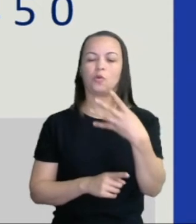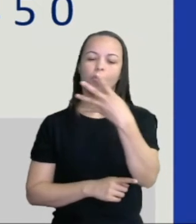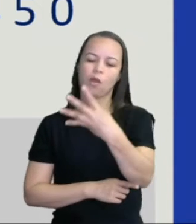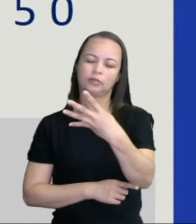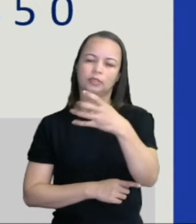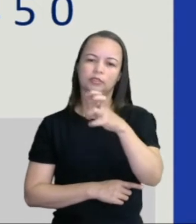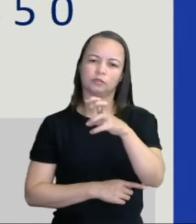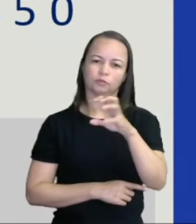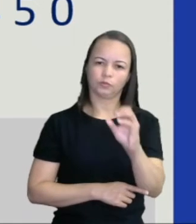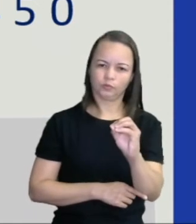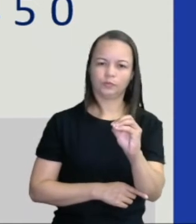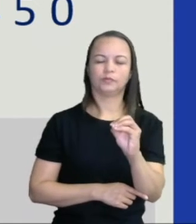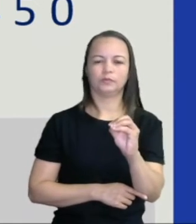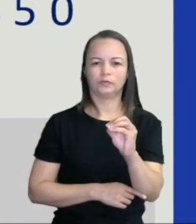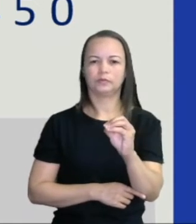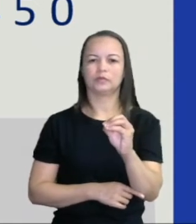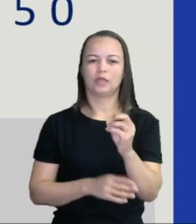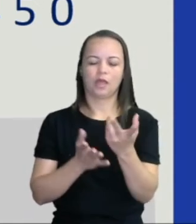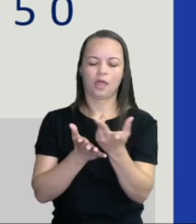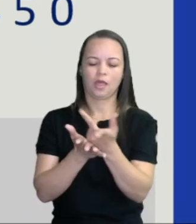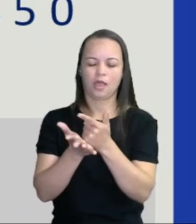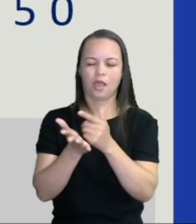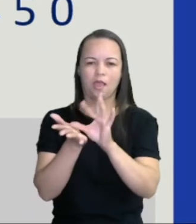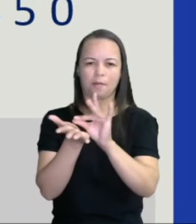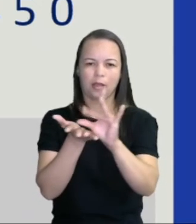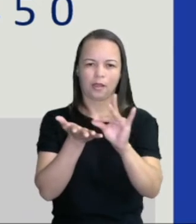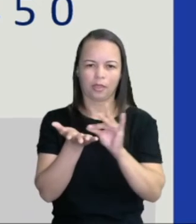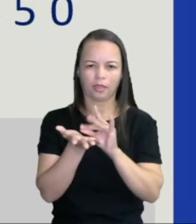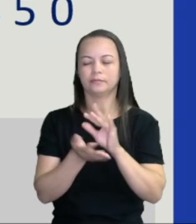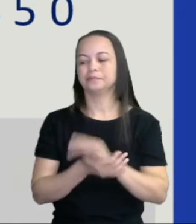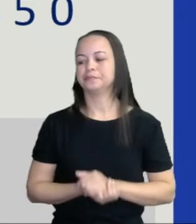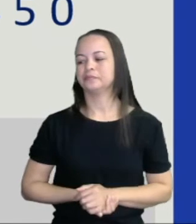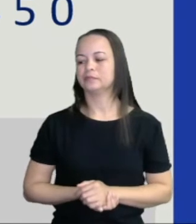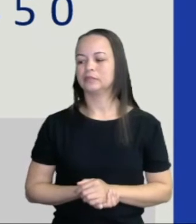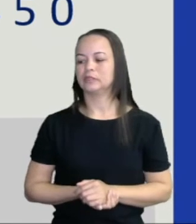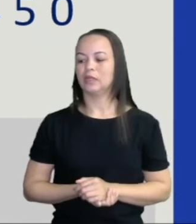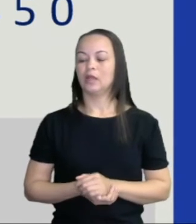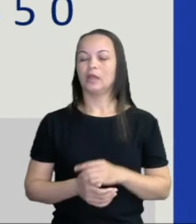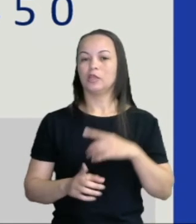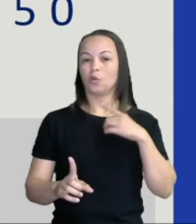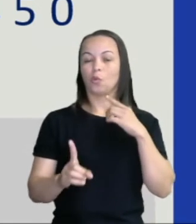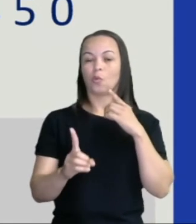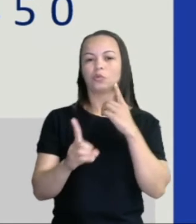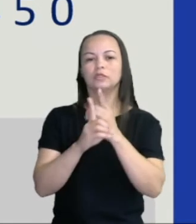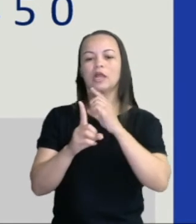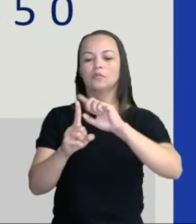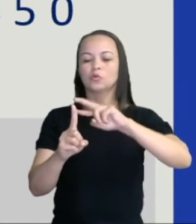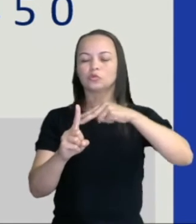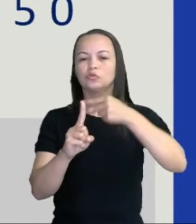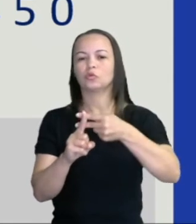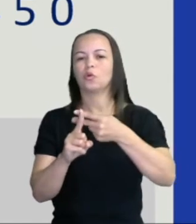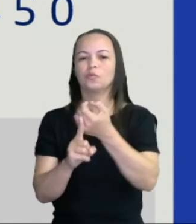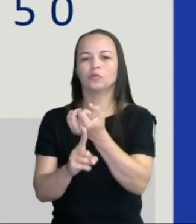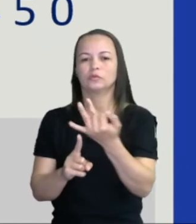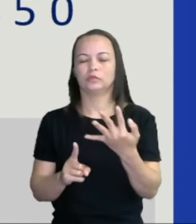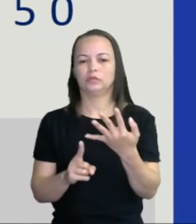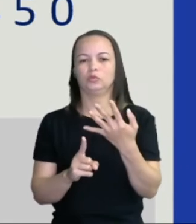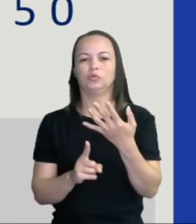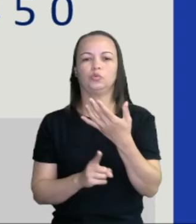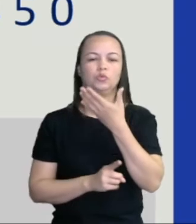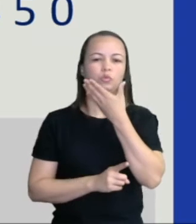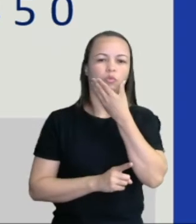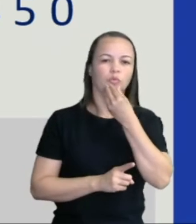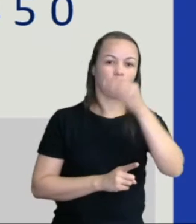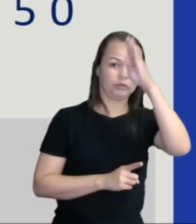quatrocentos e cinquenta figurinhas. Beleza? Achamos o dobro, né? A quantidade do tio Júlio.